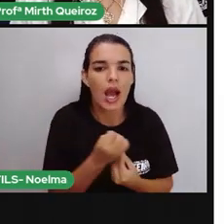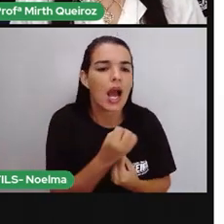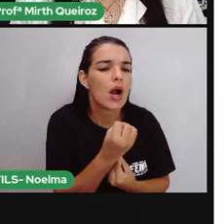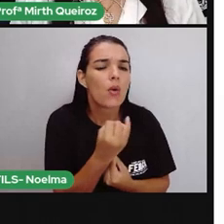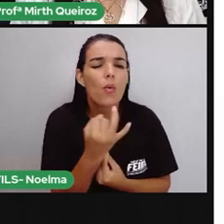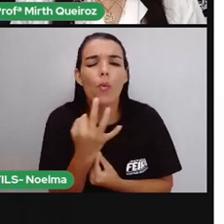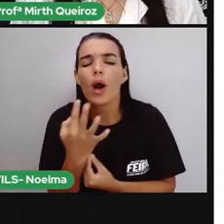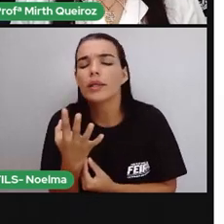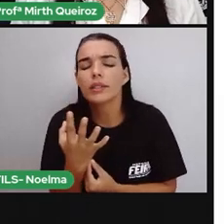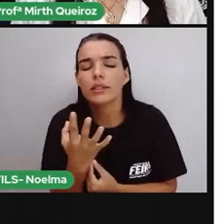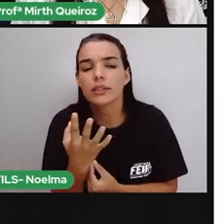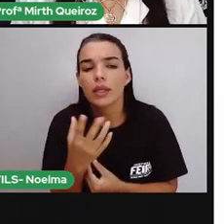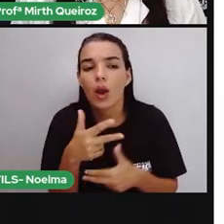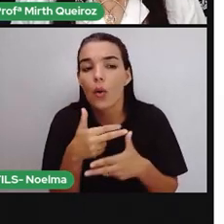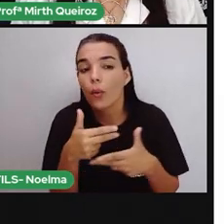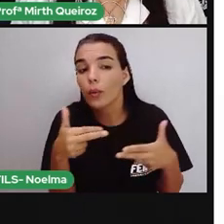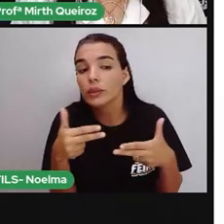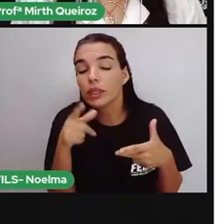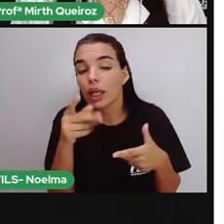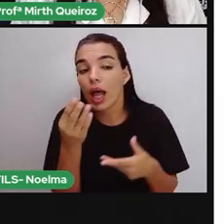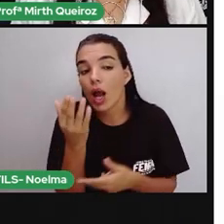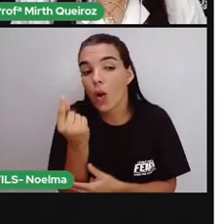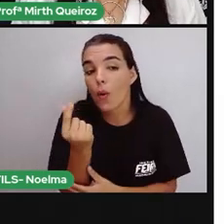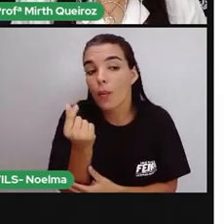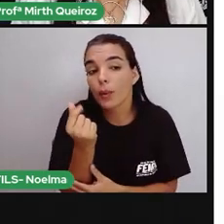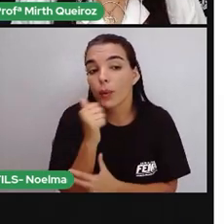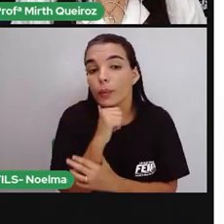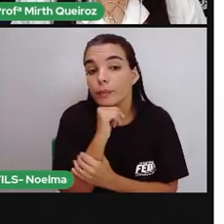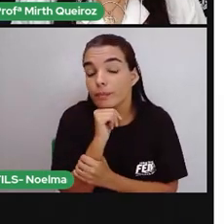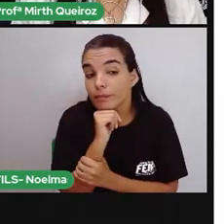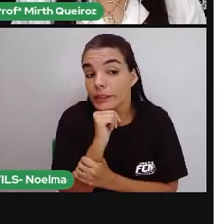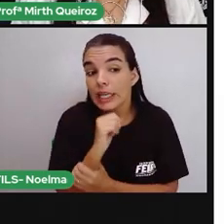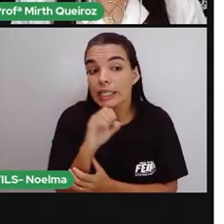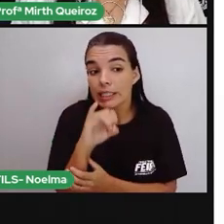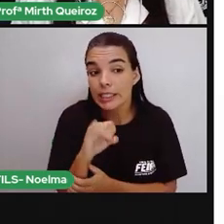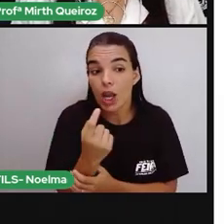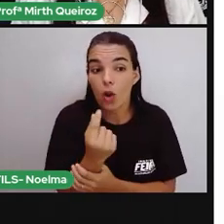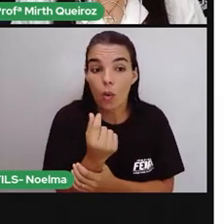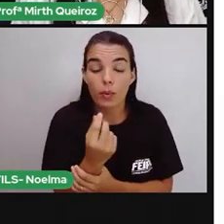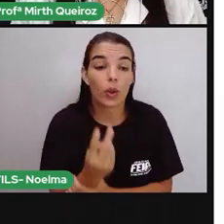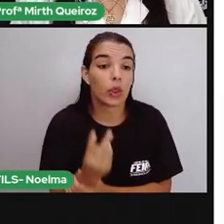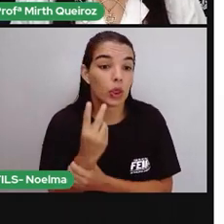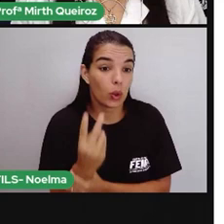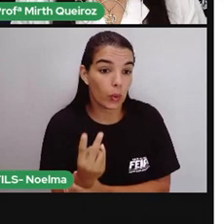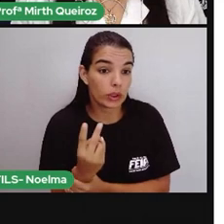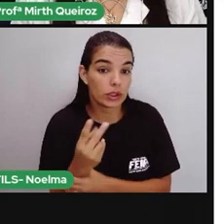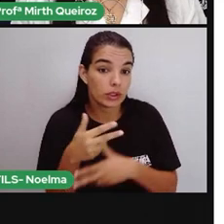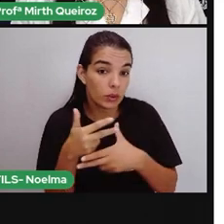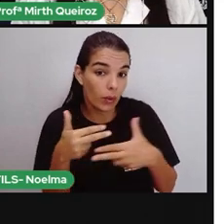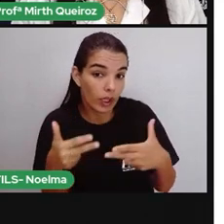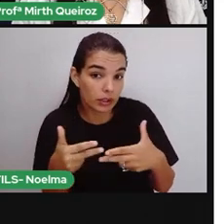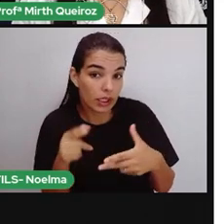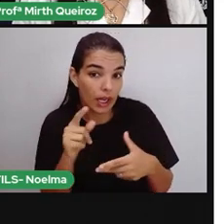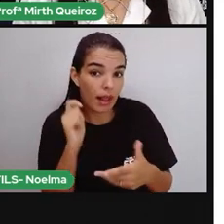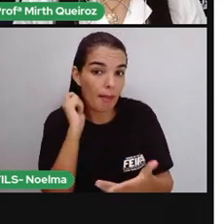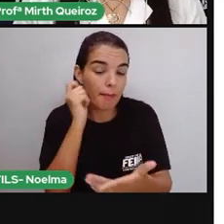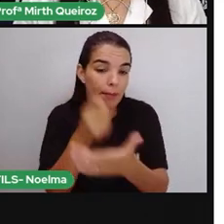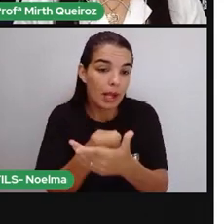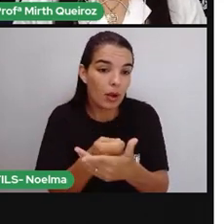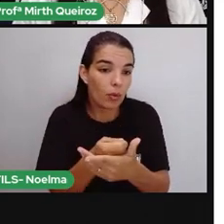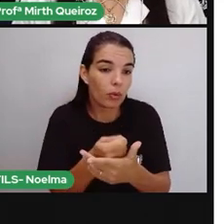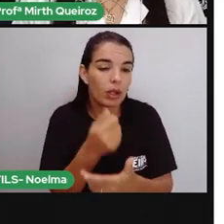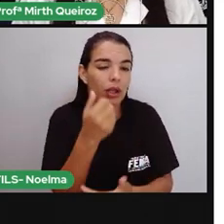que ela comprou? Se ela comprou só 2 produtos, 2 produtos, e deu aí